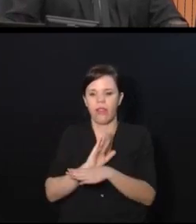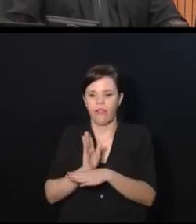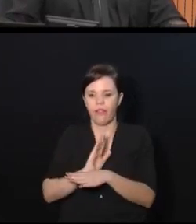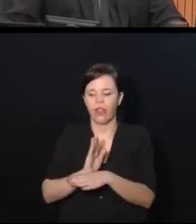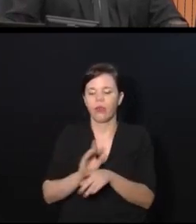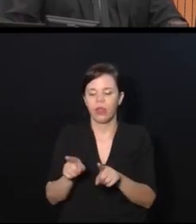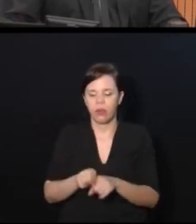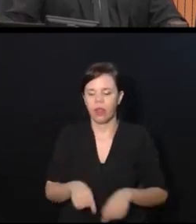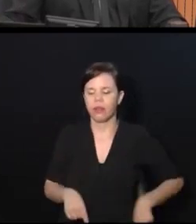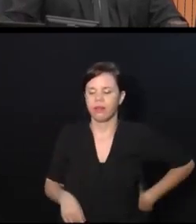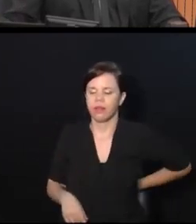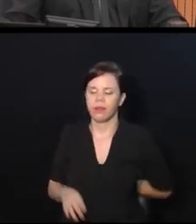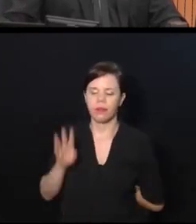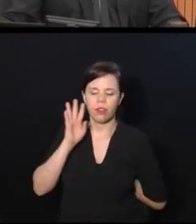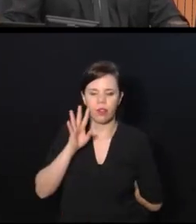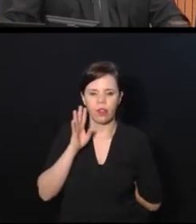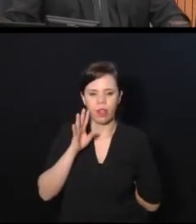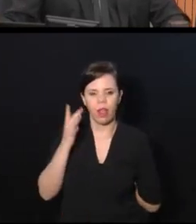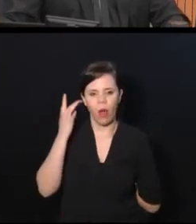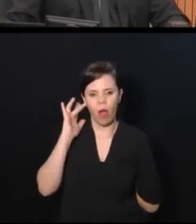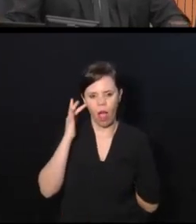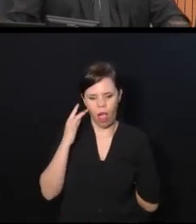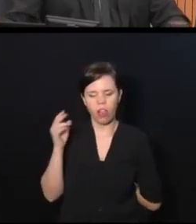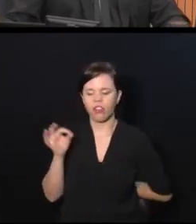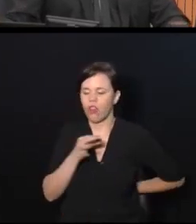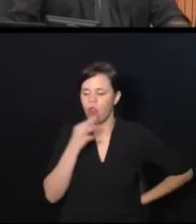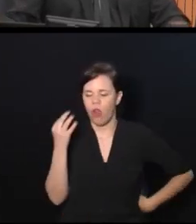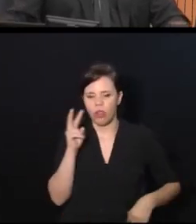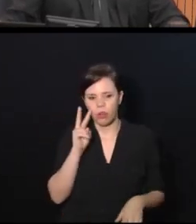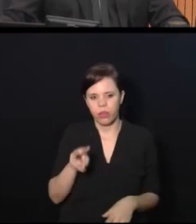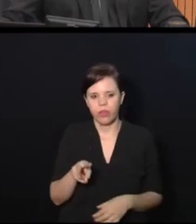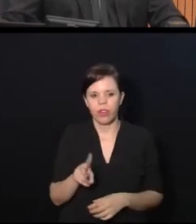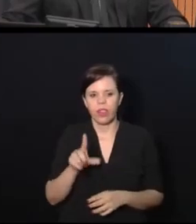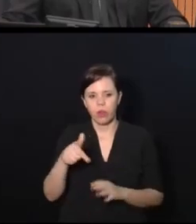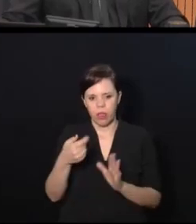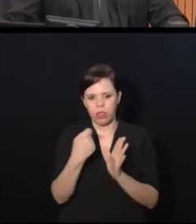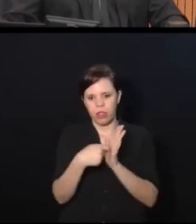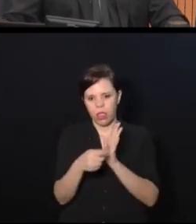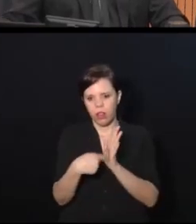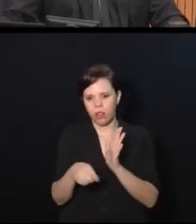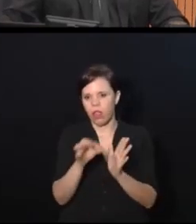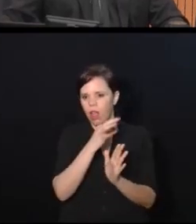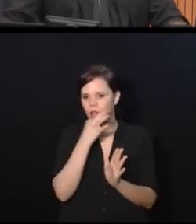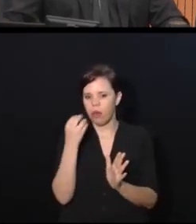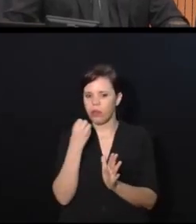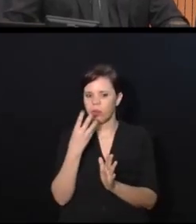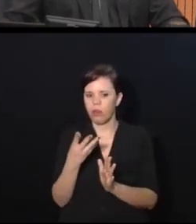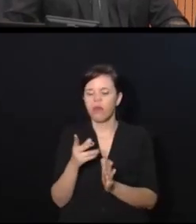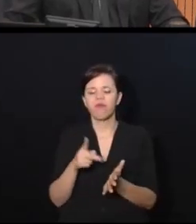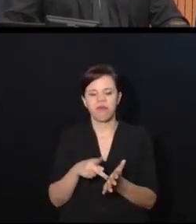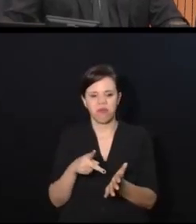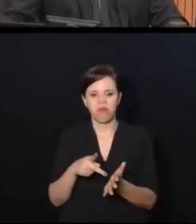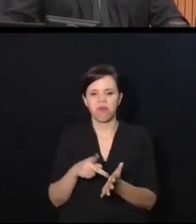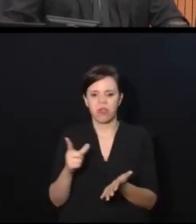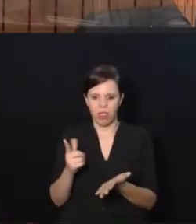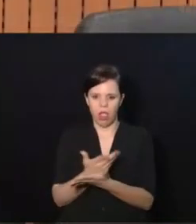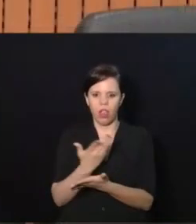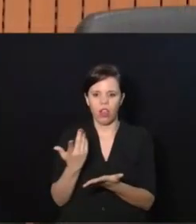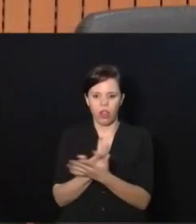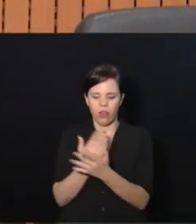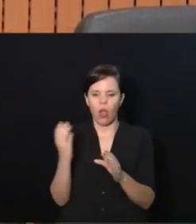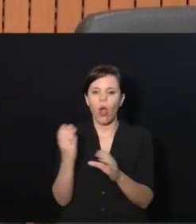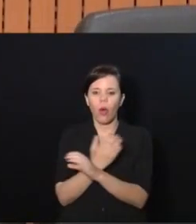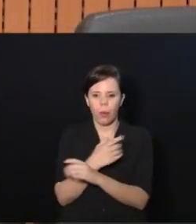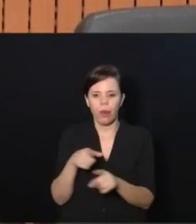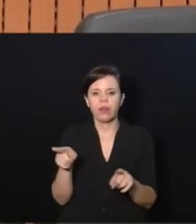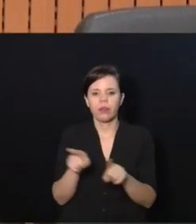um filme muito legal, que eu acho que vale a pena assistir. se alguém quiser depois anotar aí a cabana. Tem um livro também que é mais completo ainda.